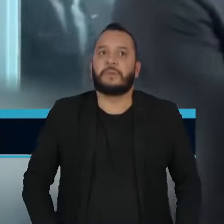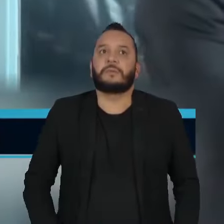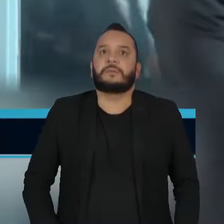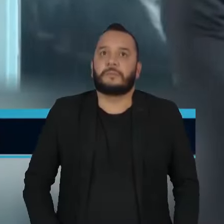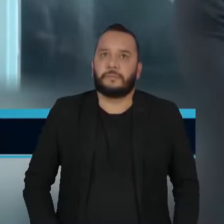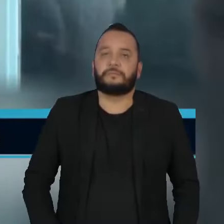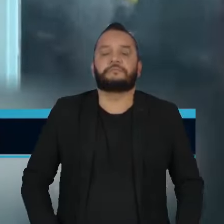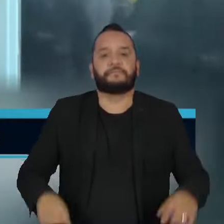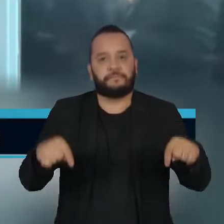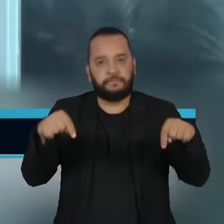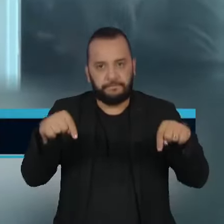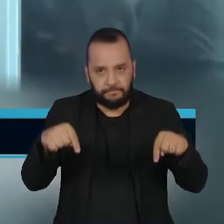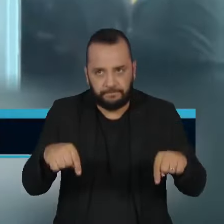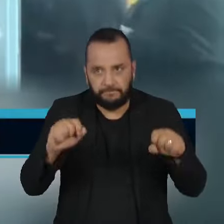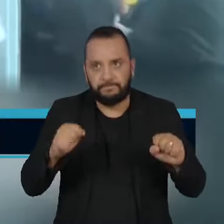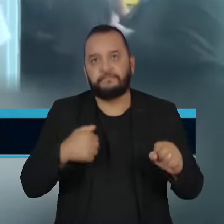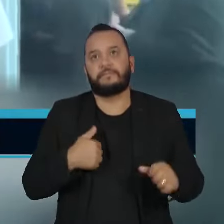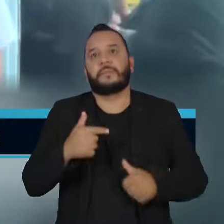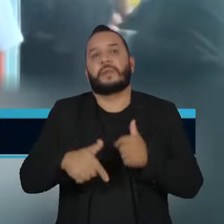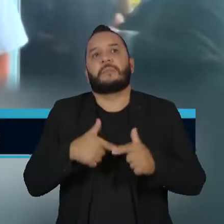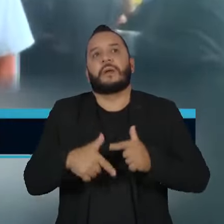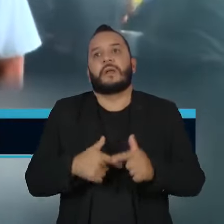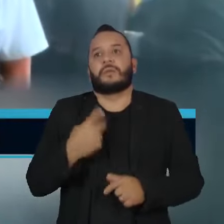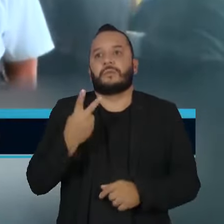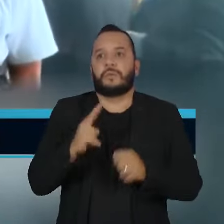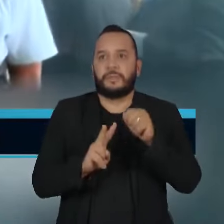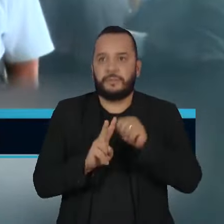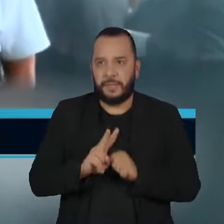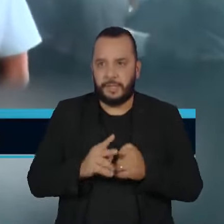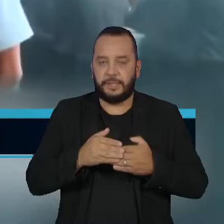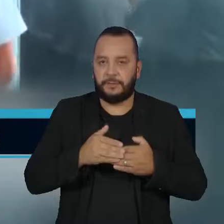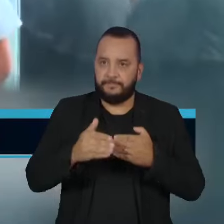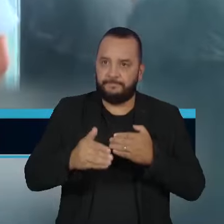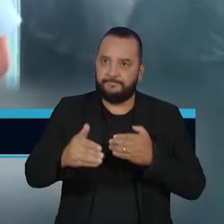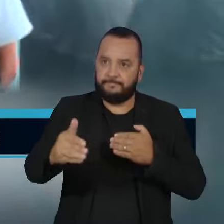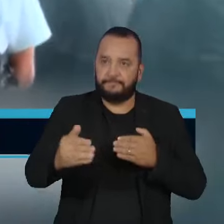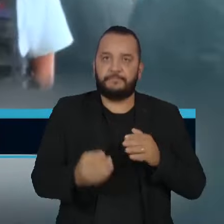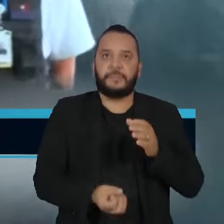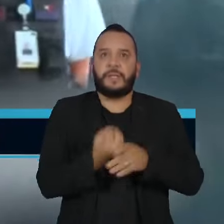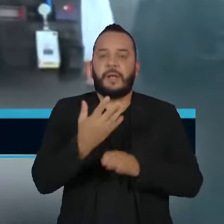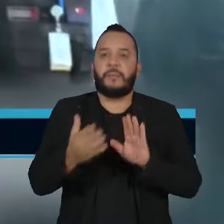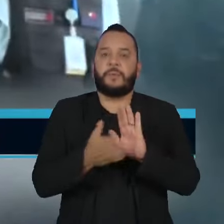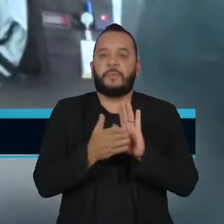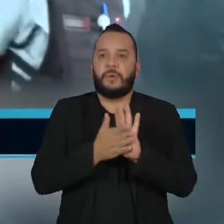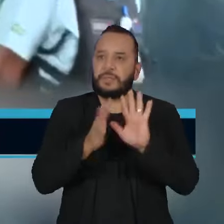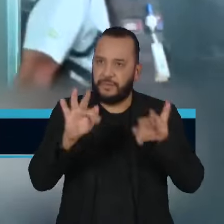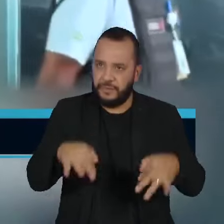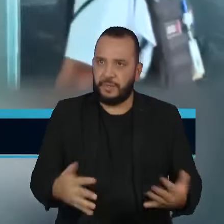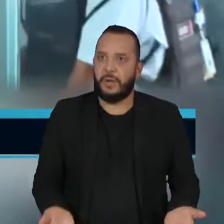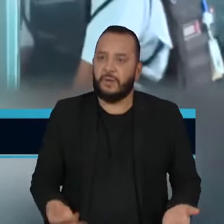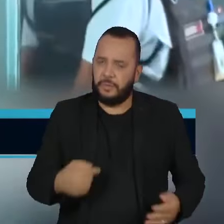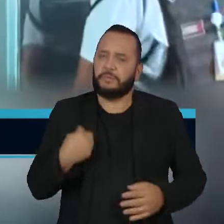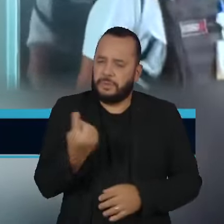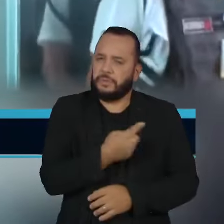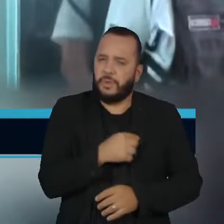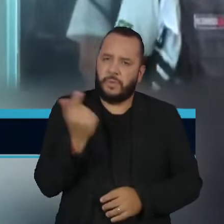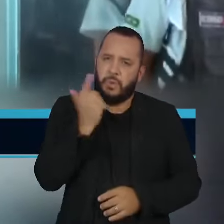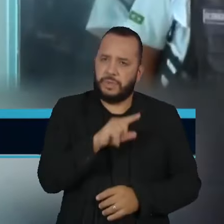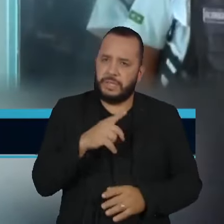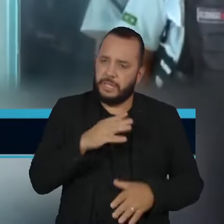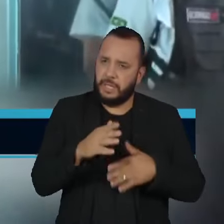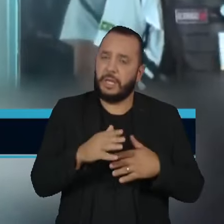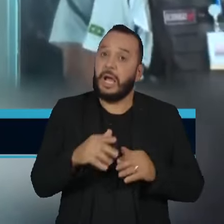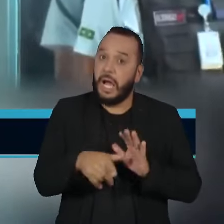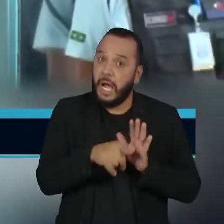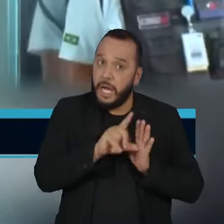um calendário para trabalhar nos próximos dois meses na construção da proposta final. Mas vamos, se a gente conseguir fazer isso